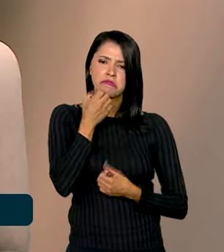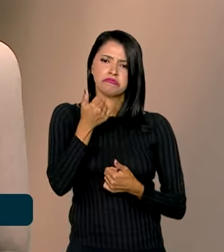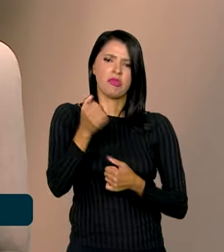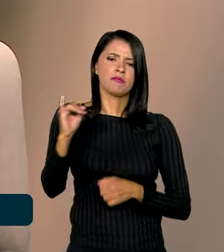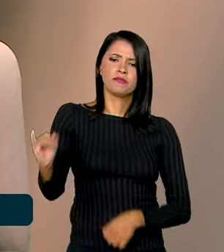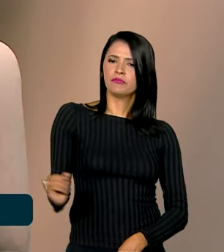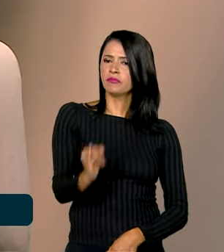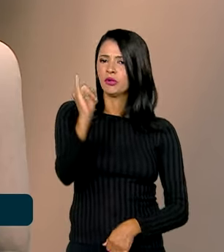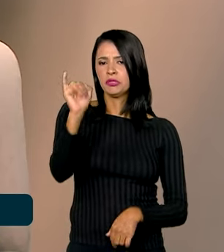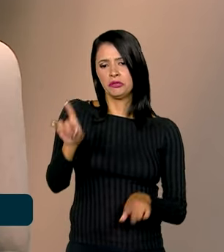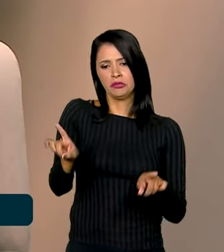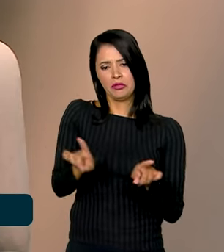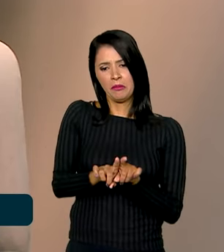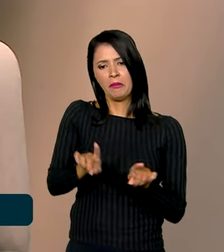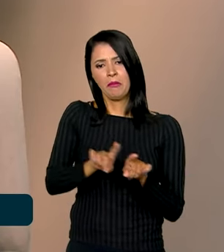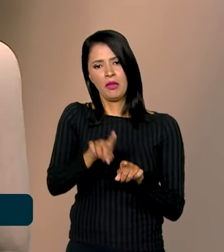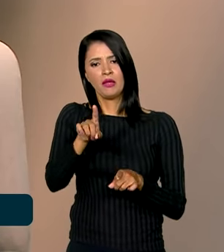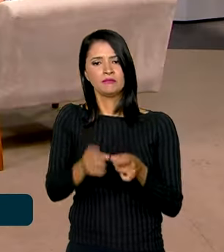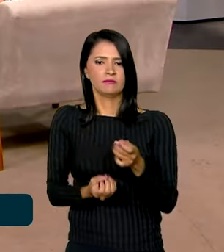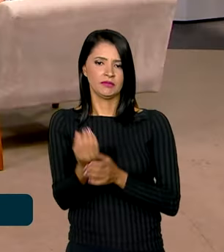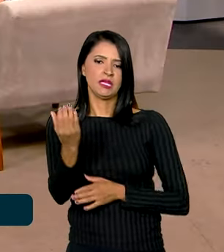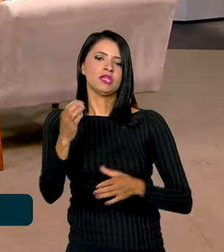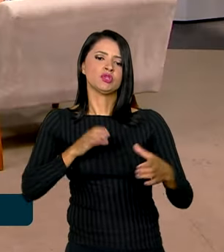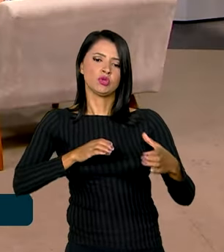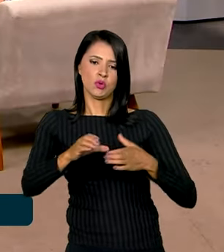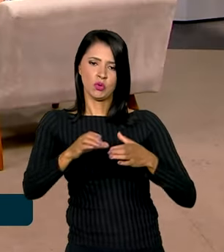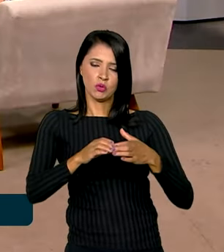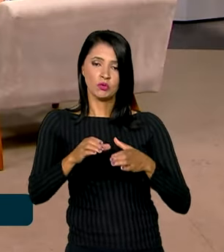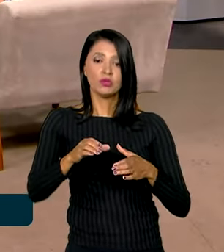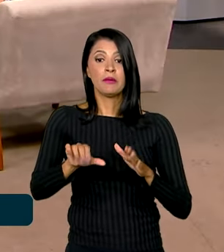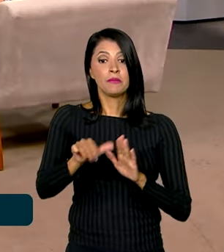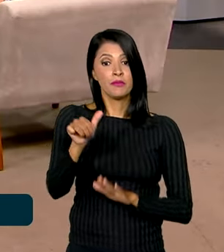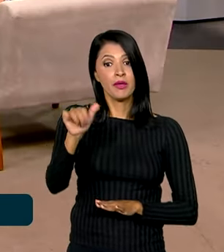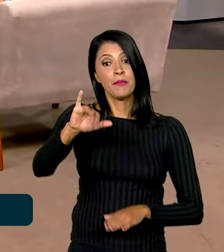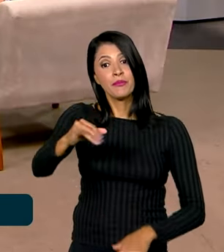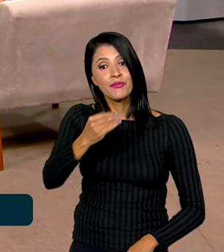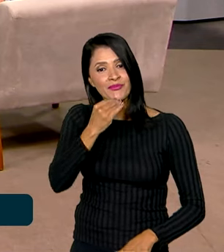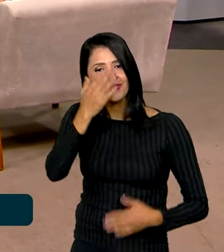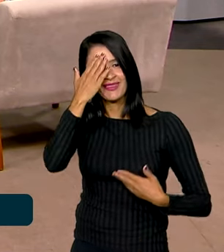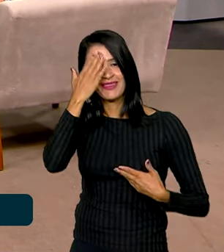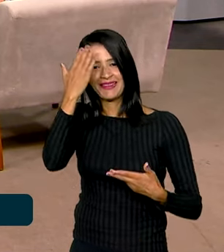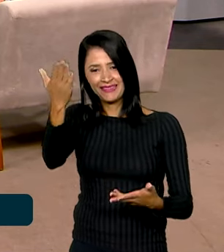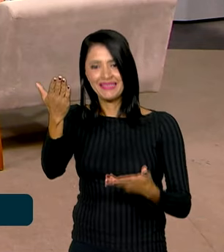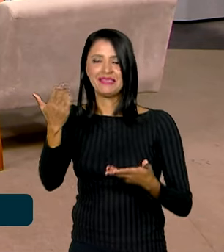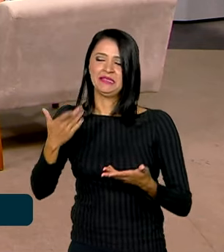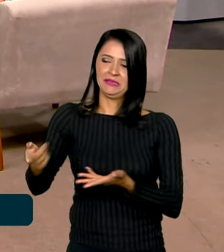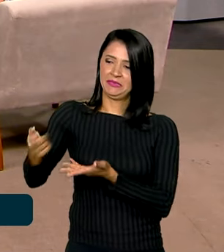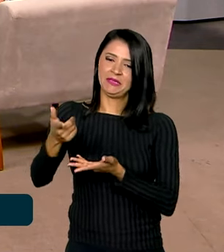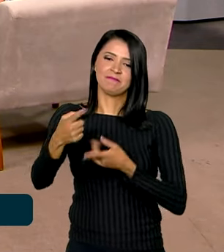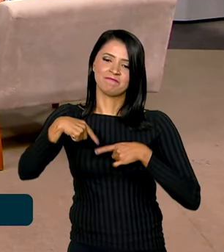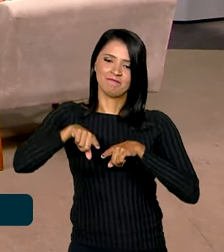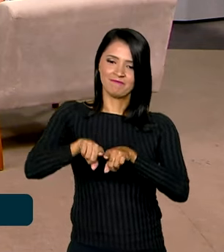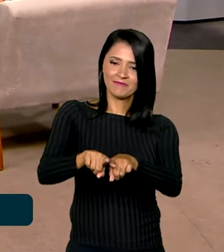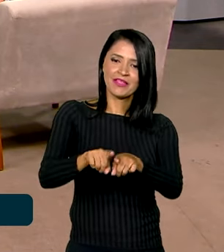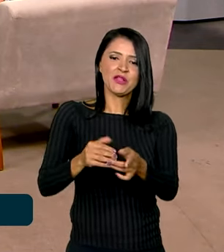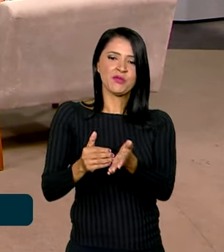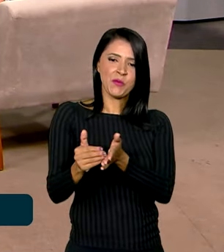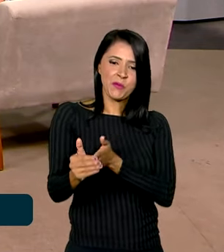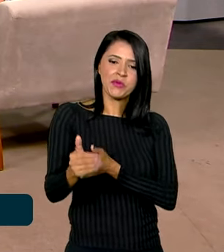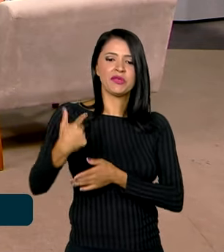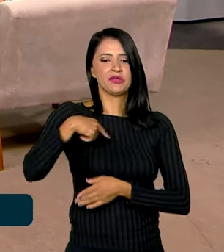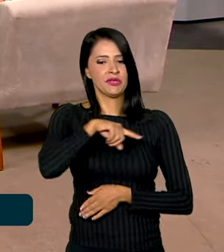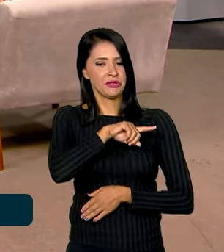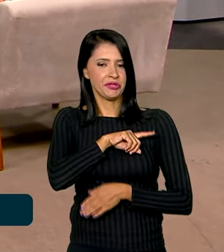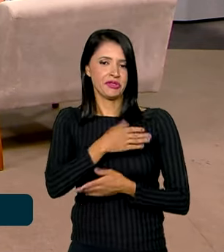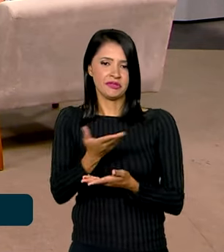importante na realização desse concurso unificado. Primeiro, eu queria até aproveitar para agradecer a parceria. Desde o início, gente contou